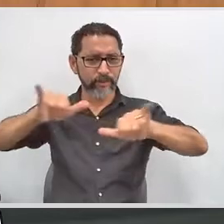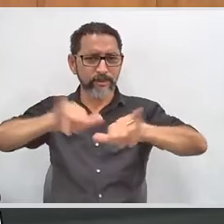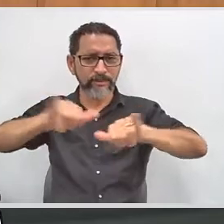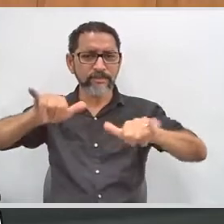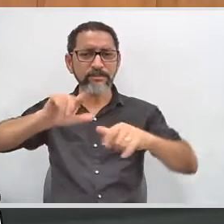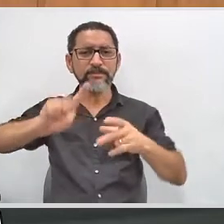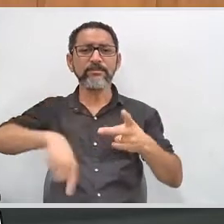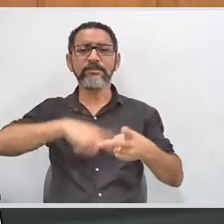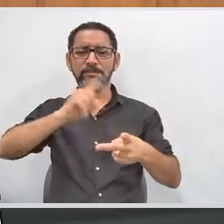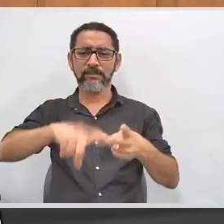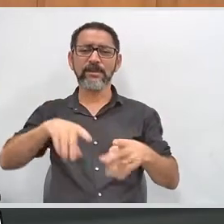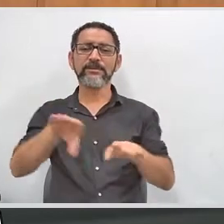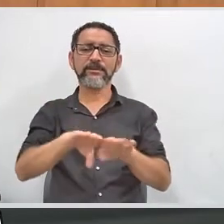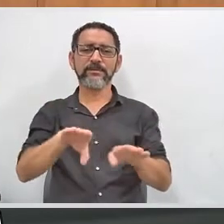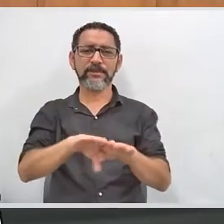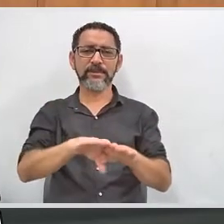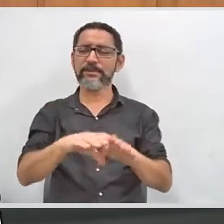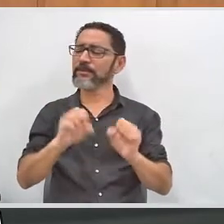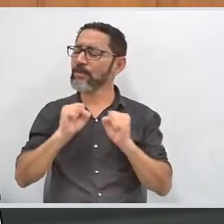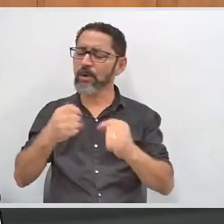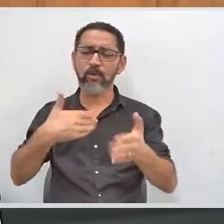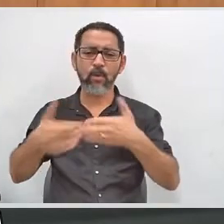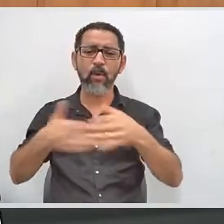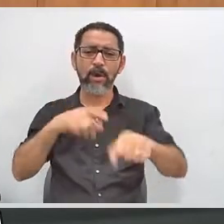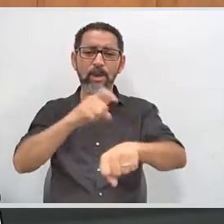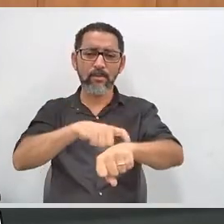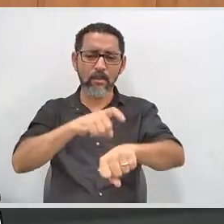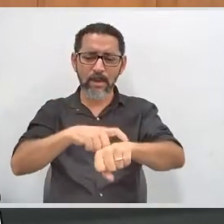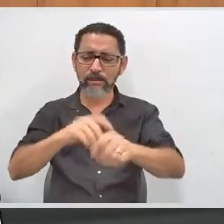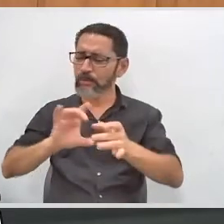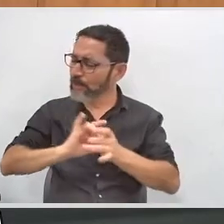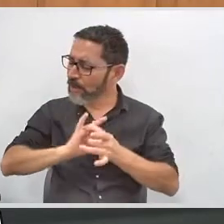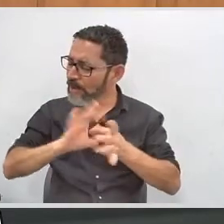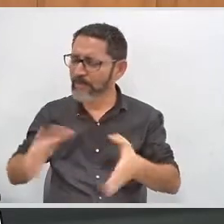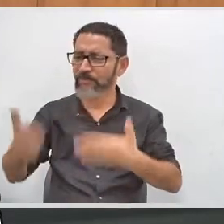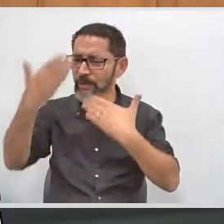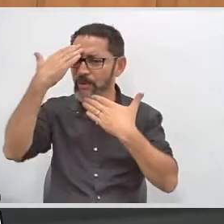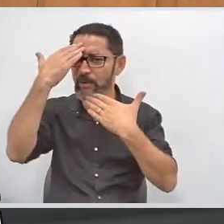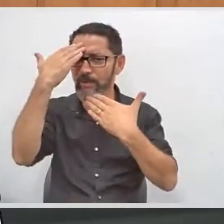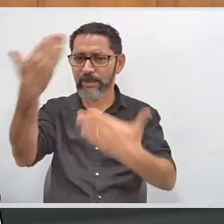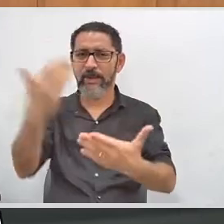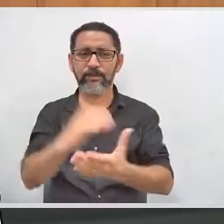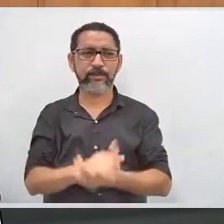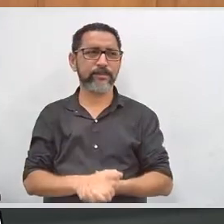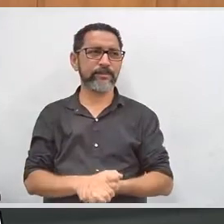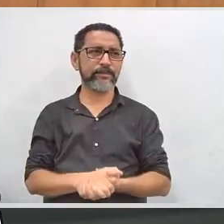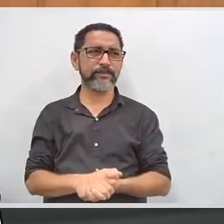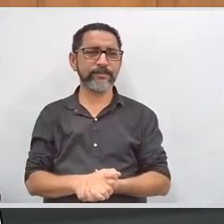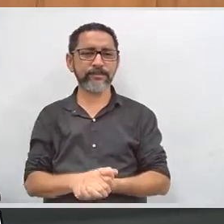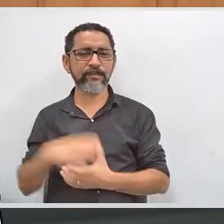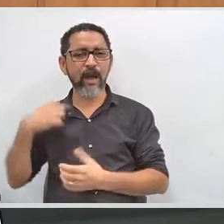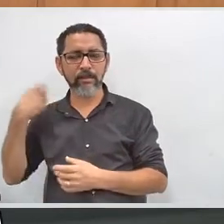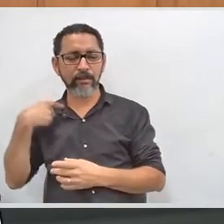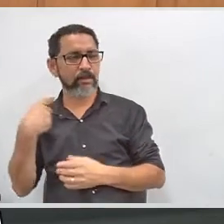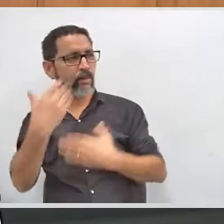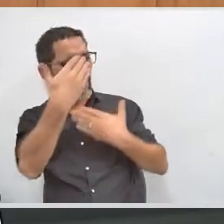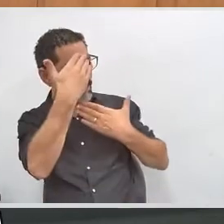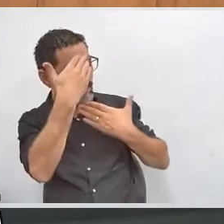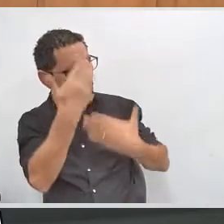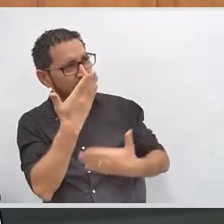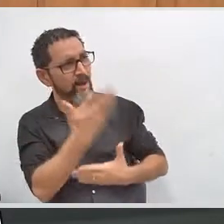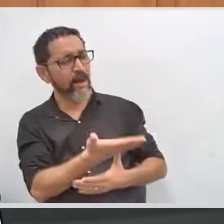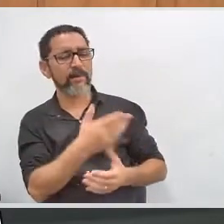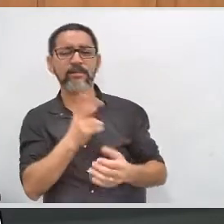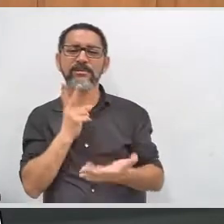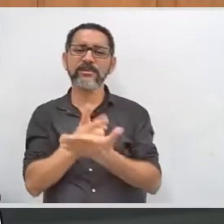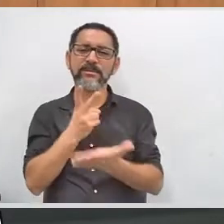participar em relação às escolas, em qualquer momento, a gente está à disposição. Está bem? Muito obrigada. Nós agradecemos, Patrícia, por